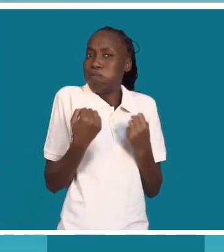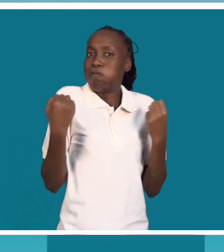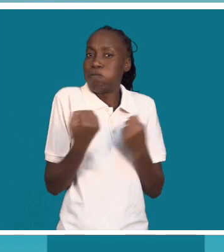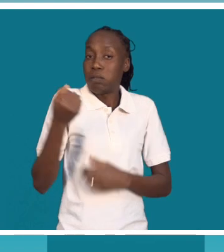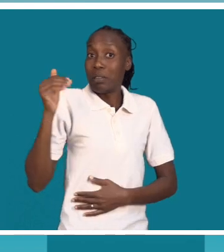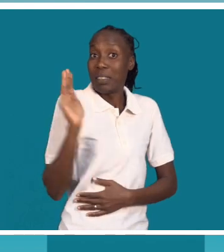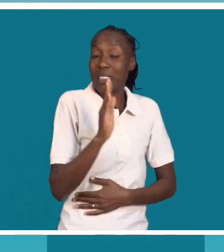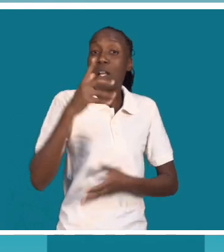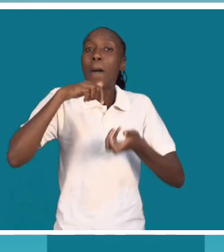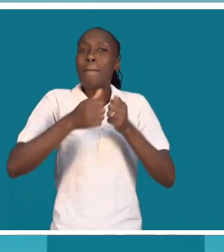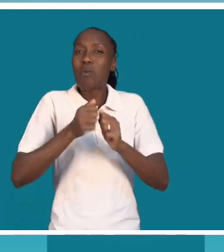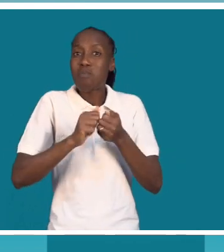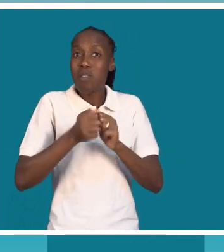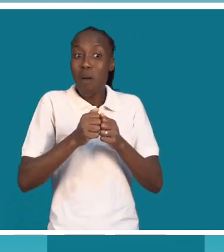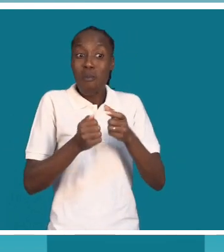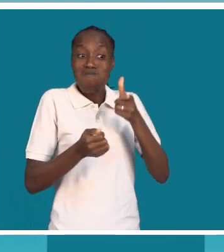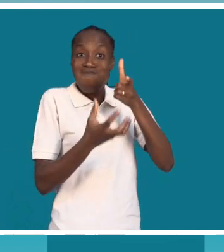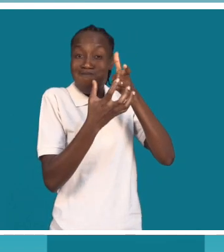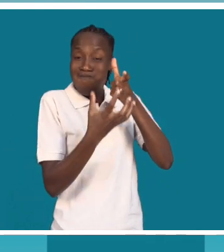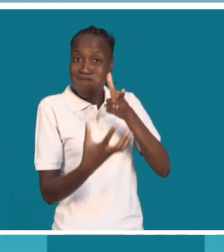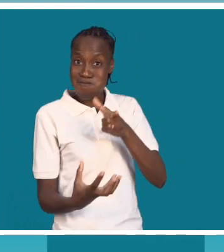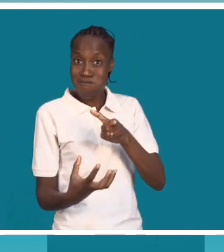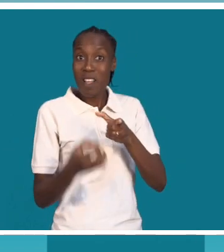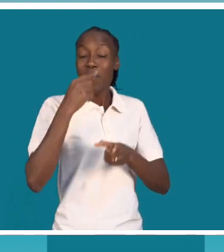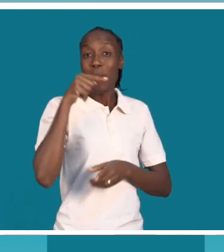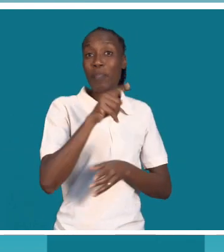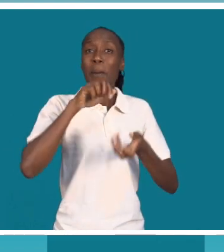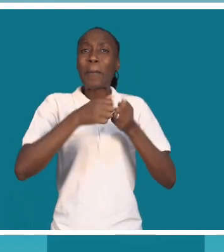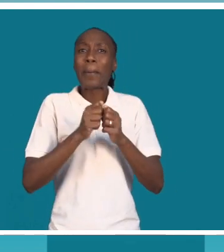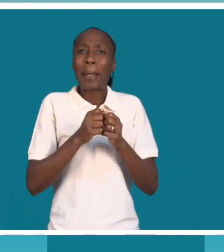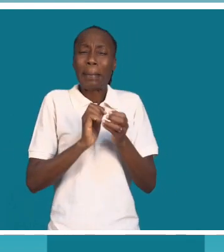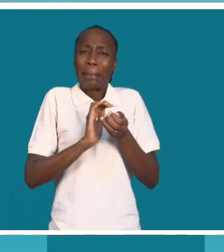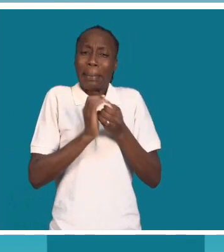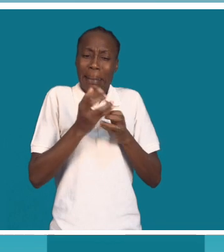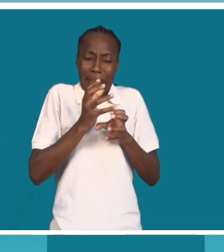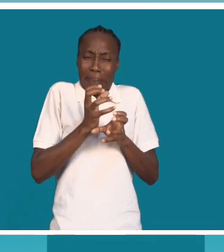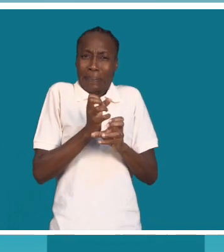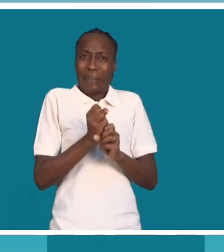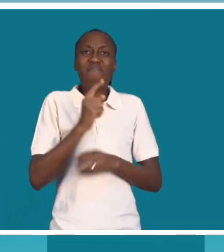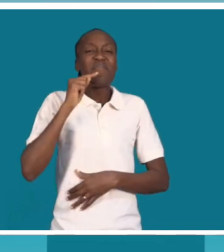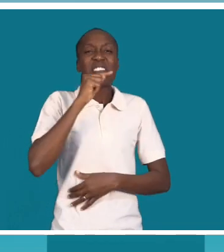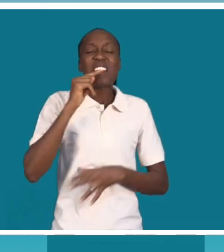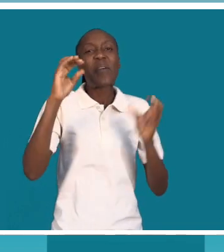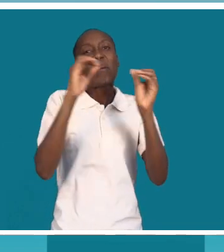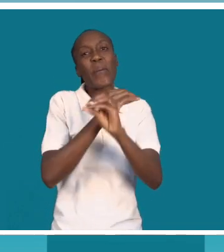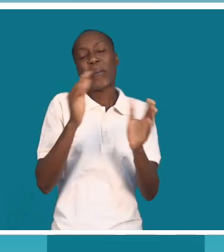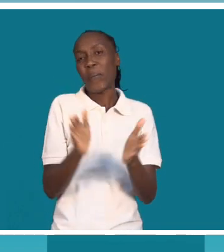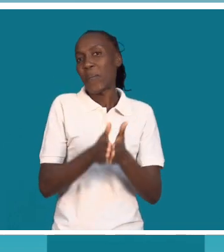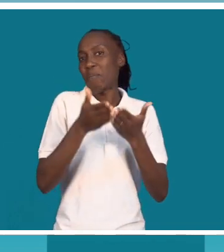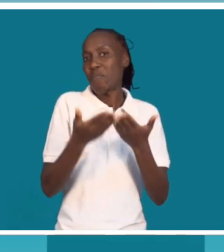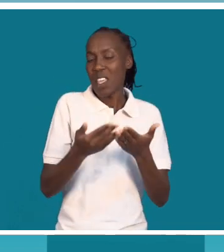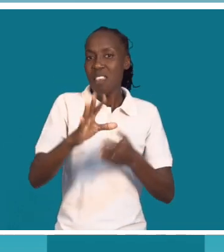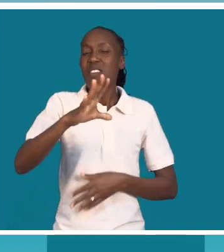quando a hérnia está estrangulada. Isto é porque ela ficou muito apertada, já não passa sangue, então ela acaba,